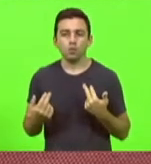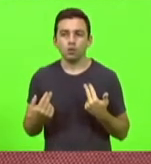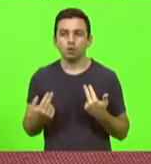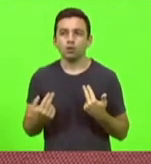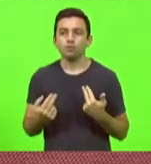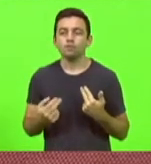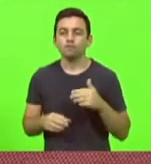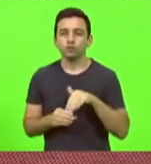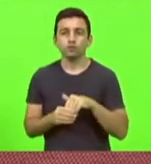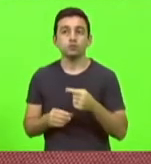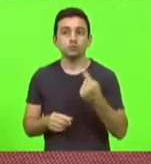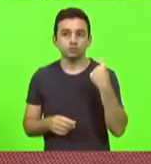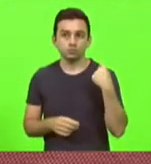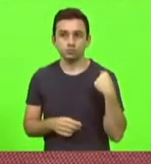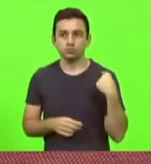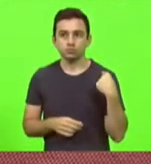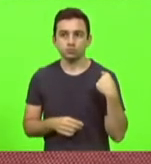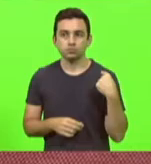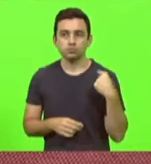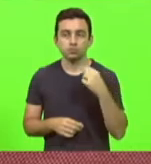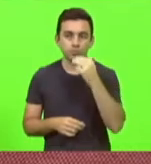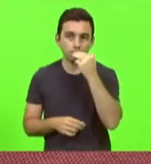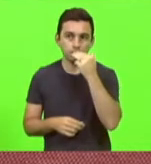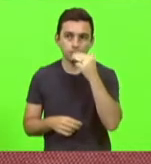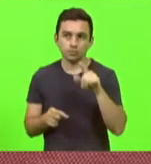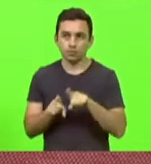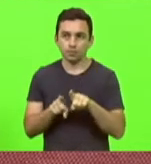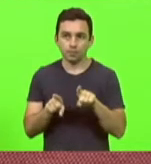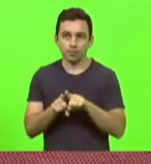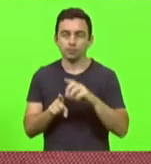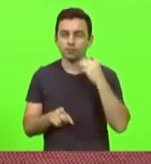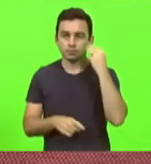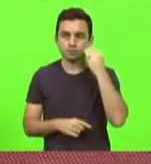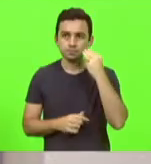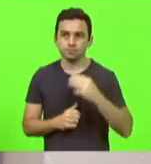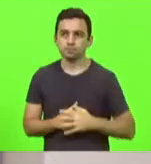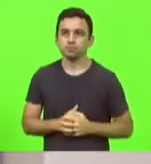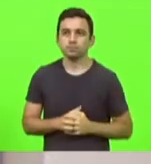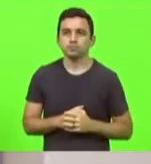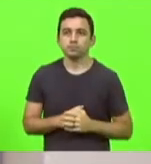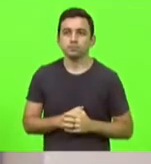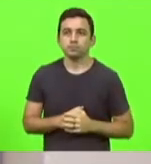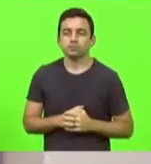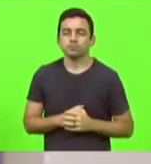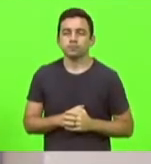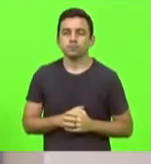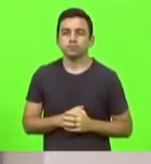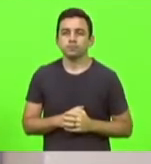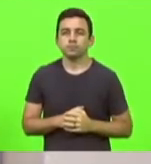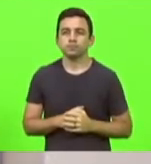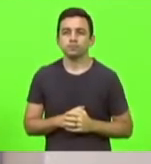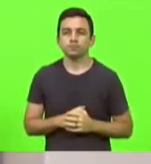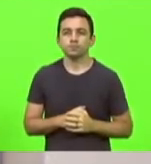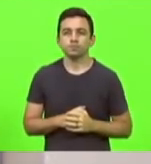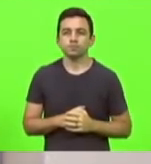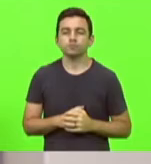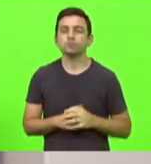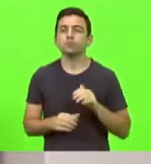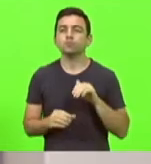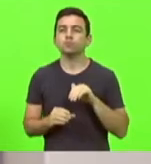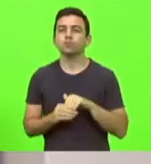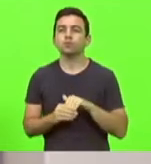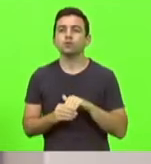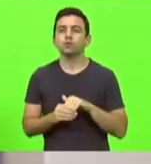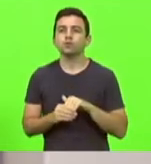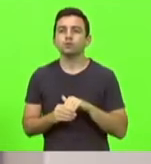anterior, ao deputado Moacir Sopelso, eu voto o Márcio Machado. Obrigado, deputado. Como vota o deputado